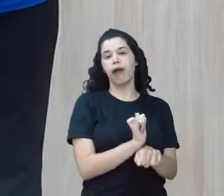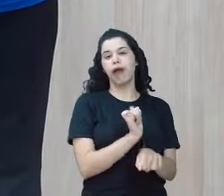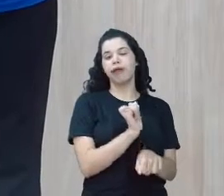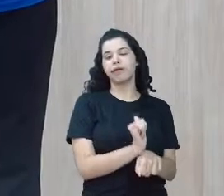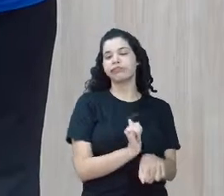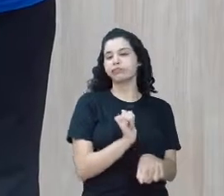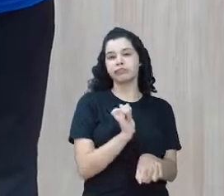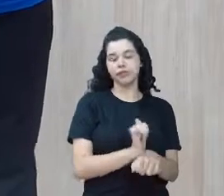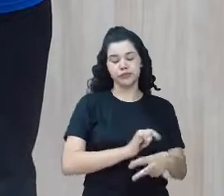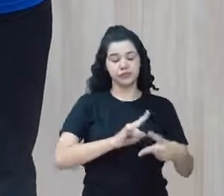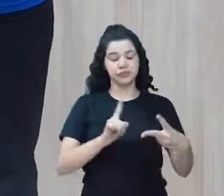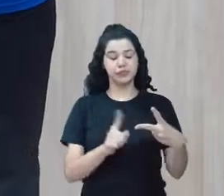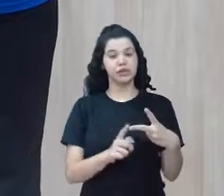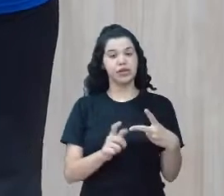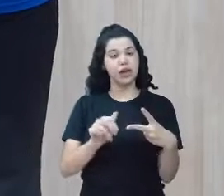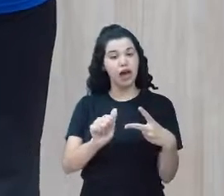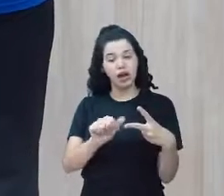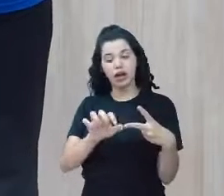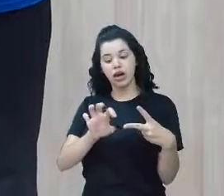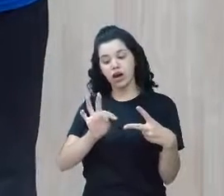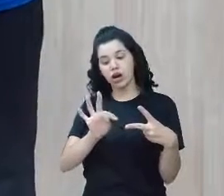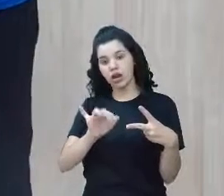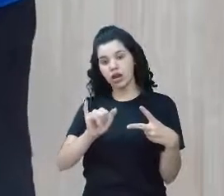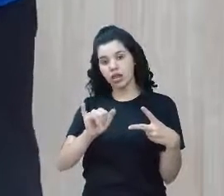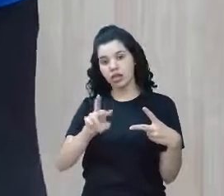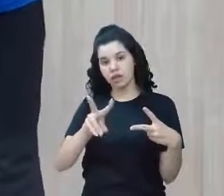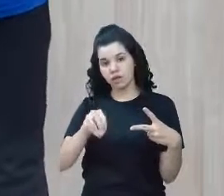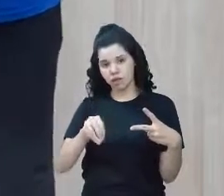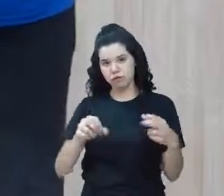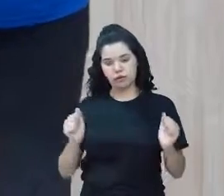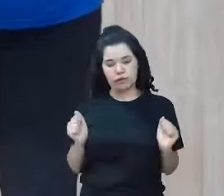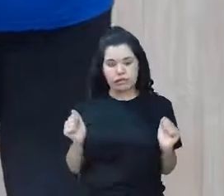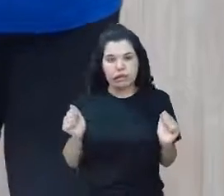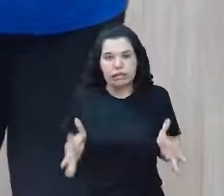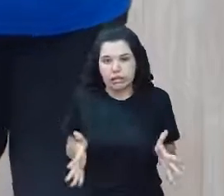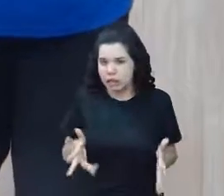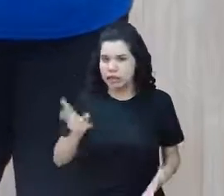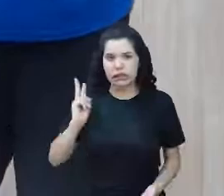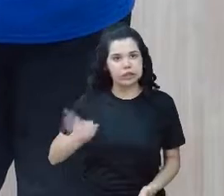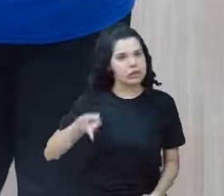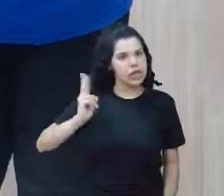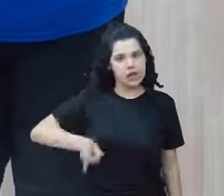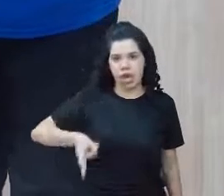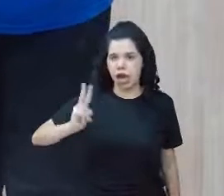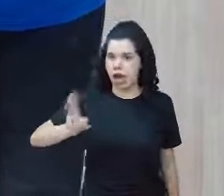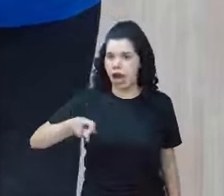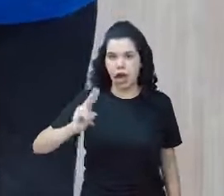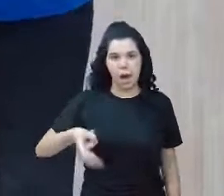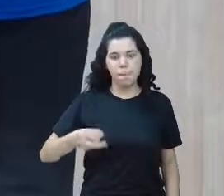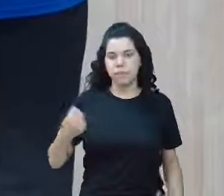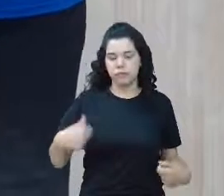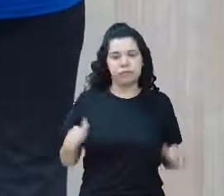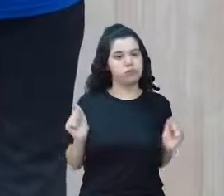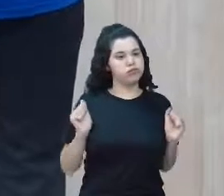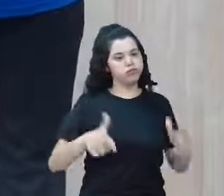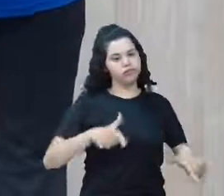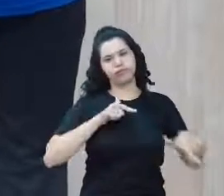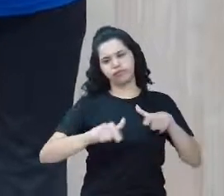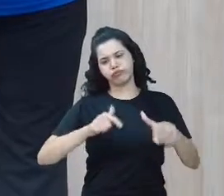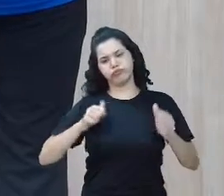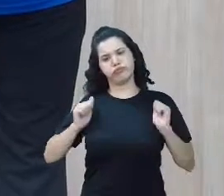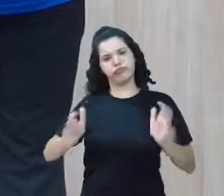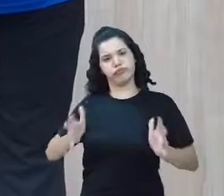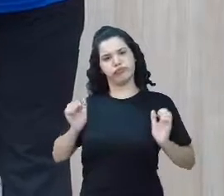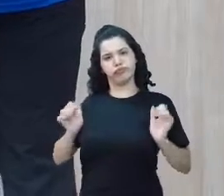espera. E o ativo é aquele que age sem parar, impulsionadamente. Ele não para. Nós